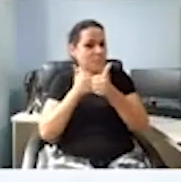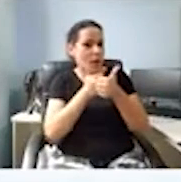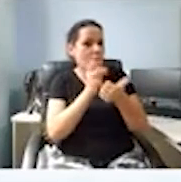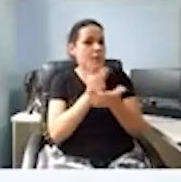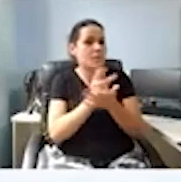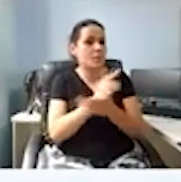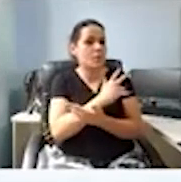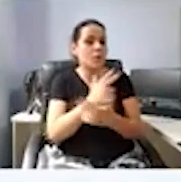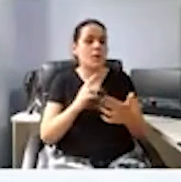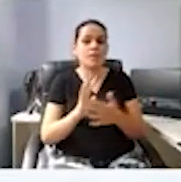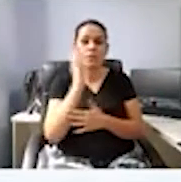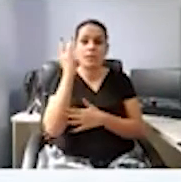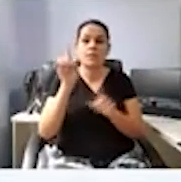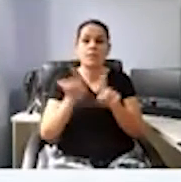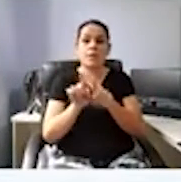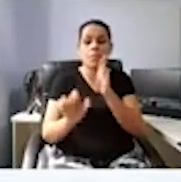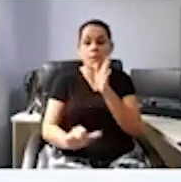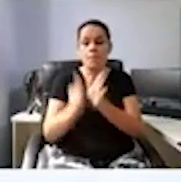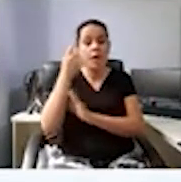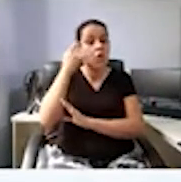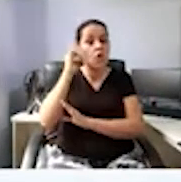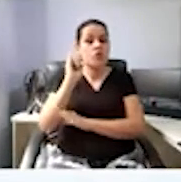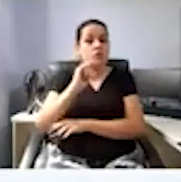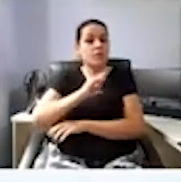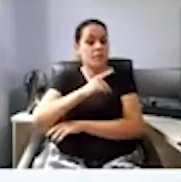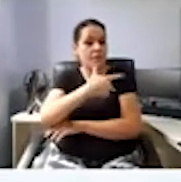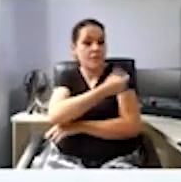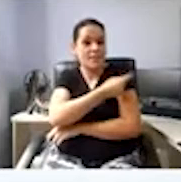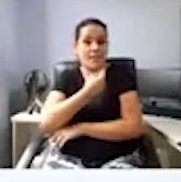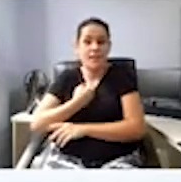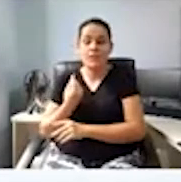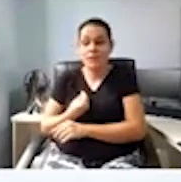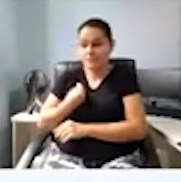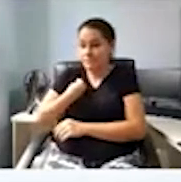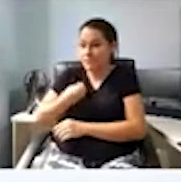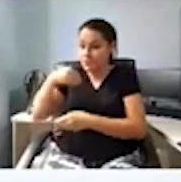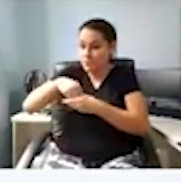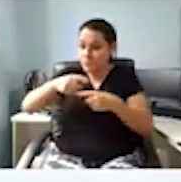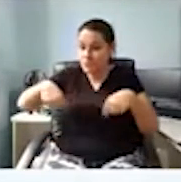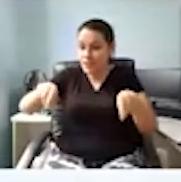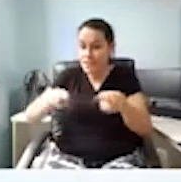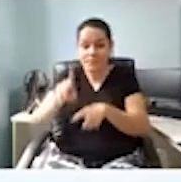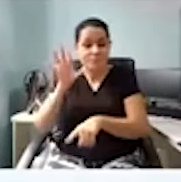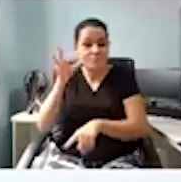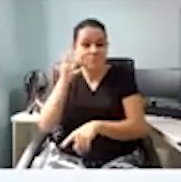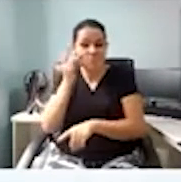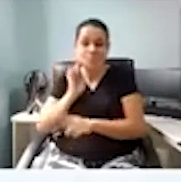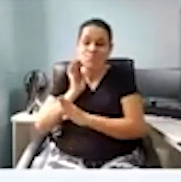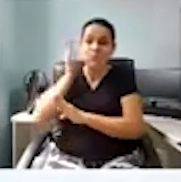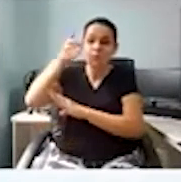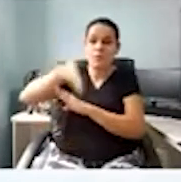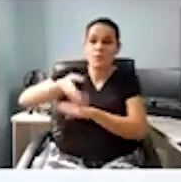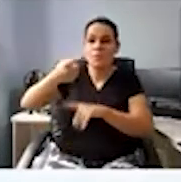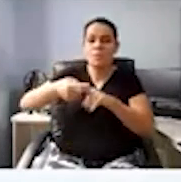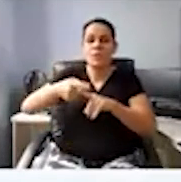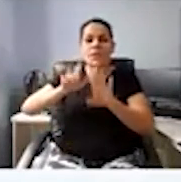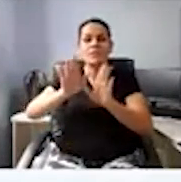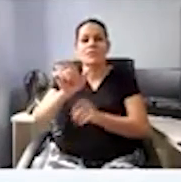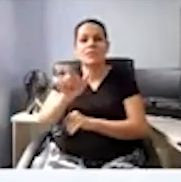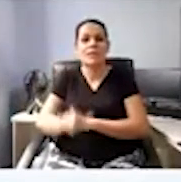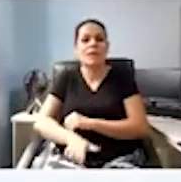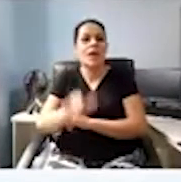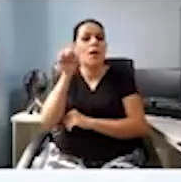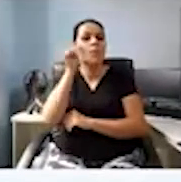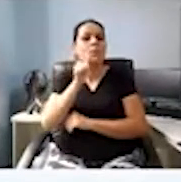Inclusive, no primeiro dia de vacina ali, eu estive lá presente, onde foi vacinada ali, uma